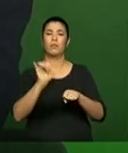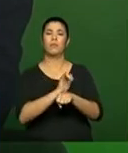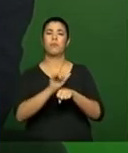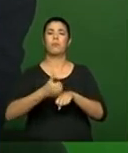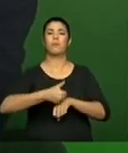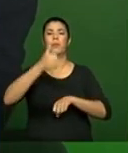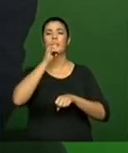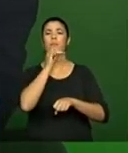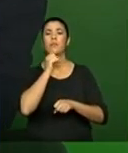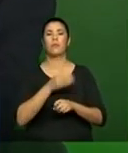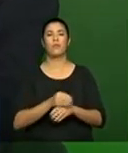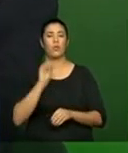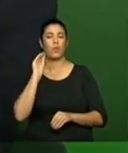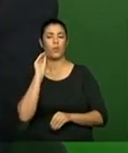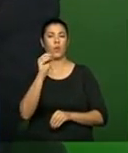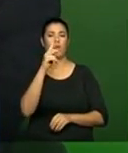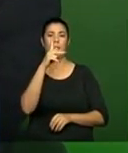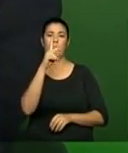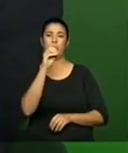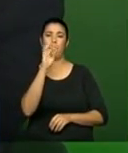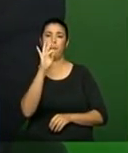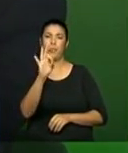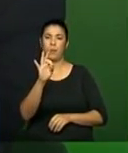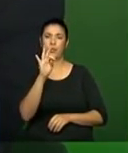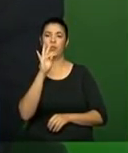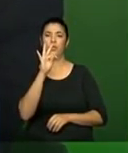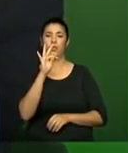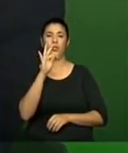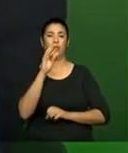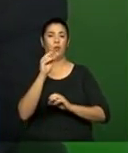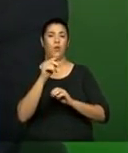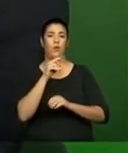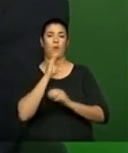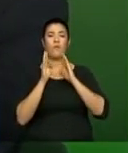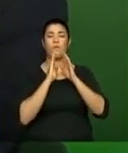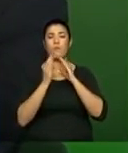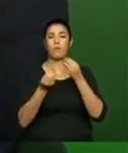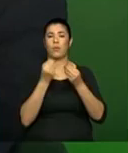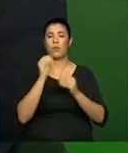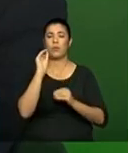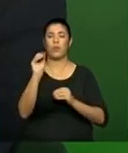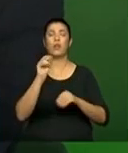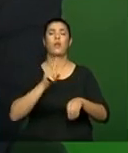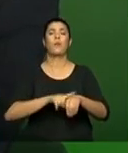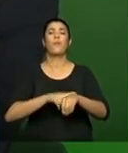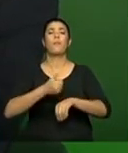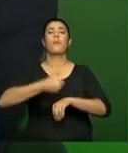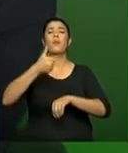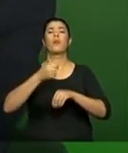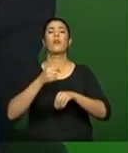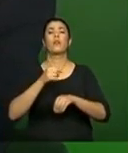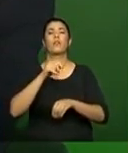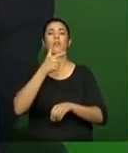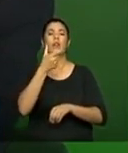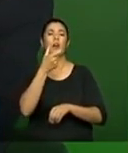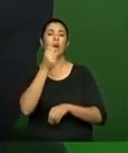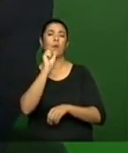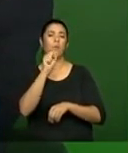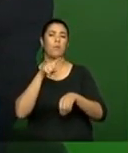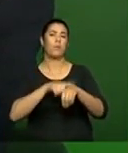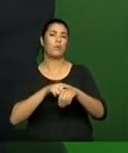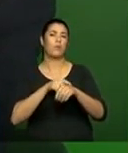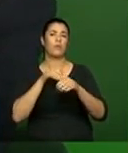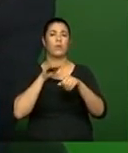digamos, um post no Facebook, eu sei que o melhor horário para fazer é às 11h ou tanto ou às 20h e tanto. Se eu quero fazer um anúncio no